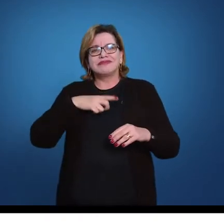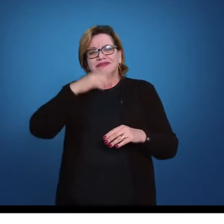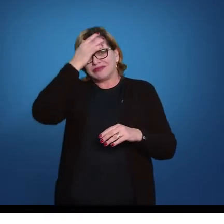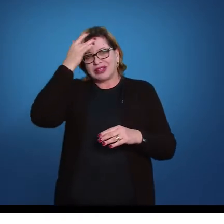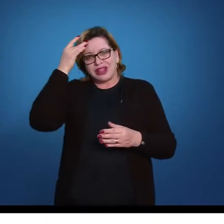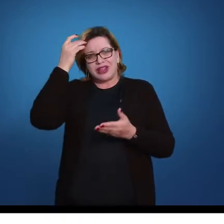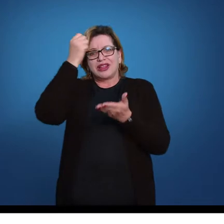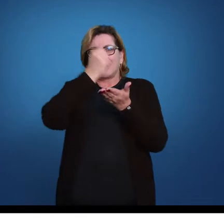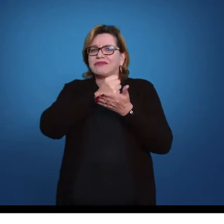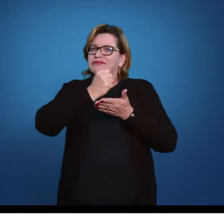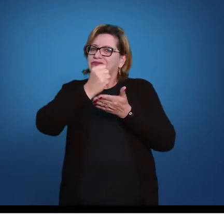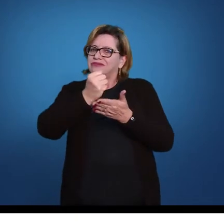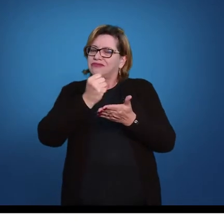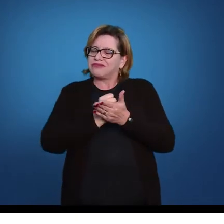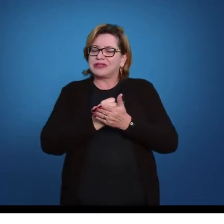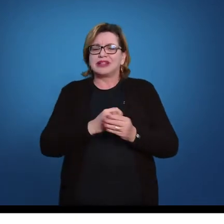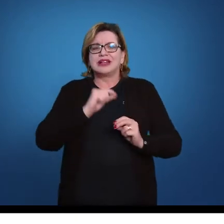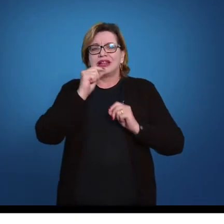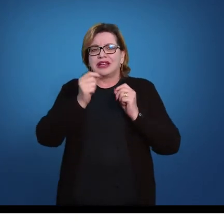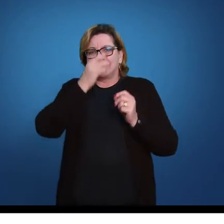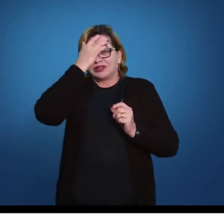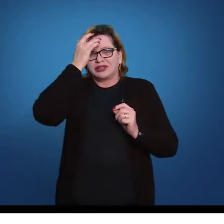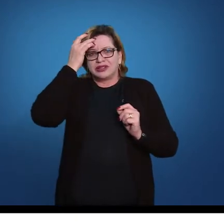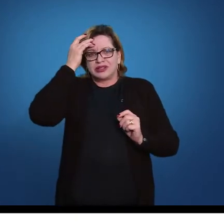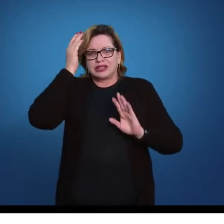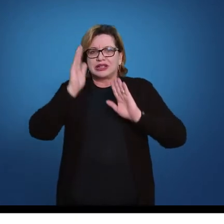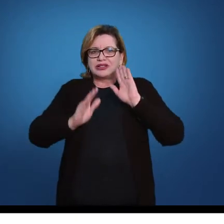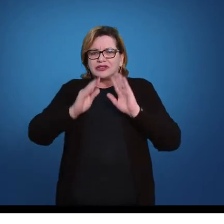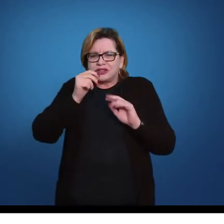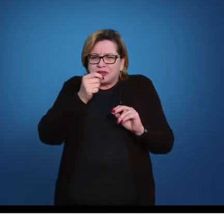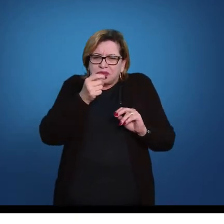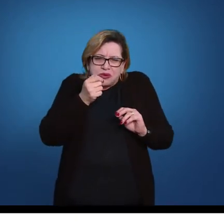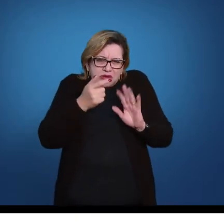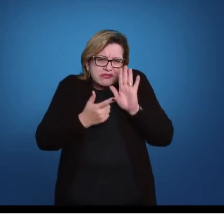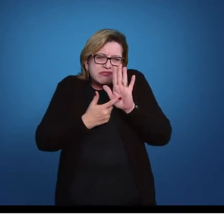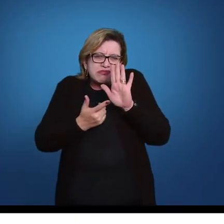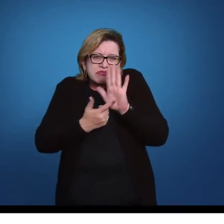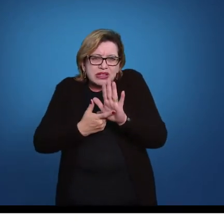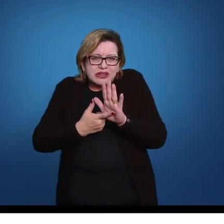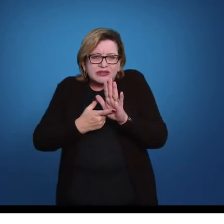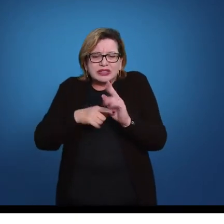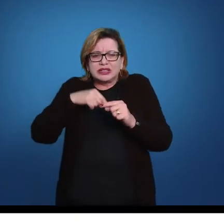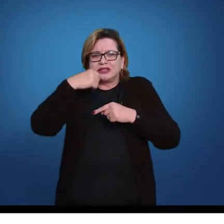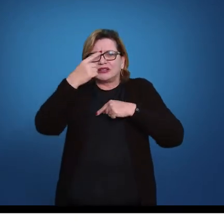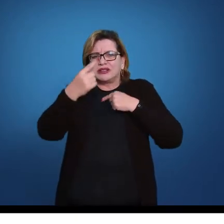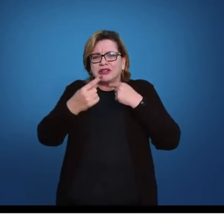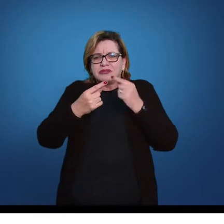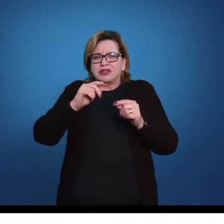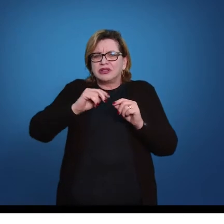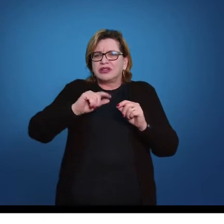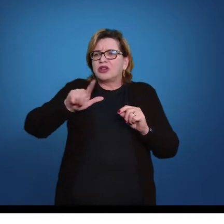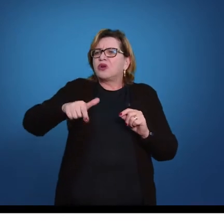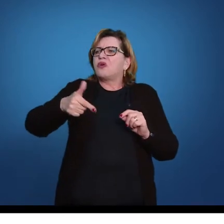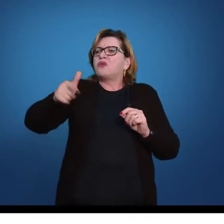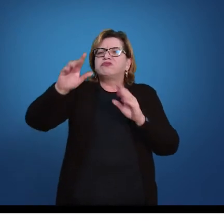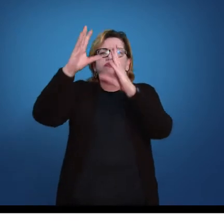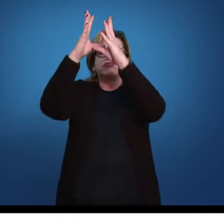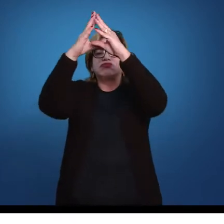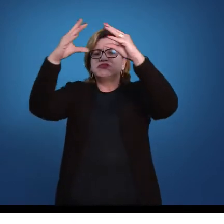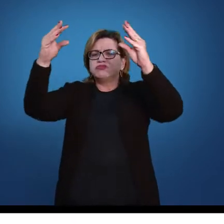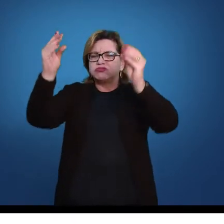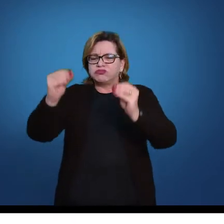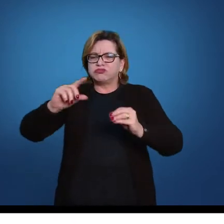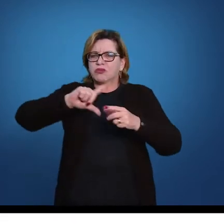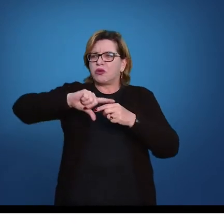que eram pessoas contratadas para alguns poucos espetáculos e que depois partiam para outro circo,